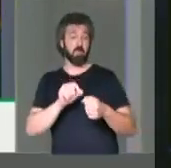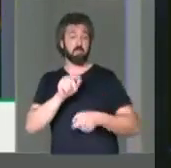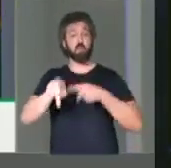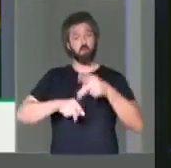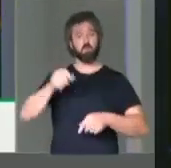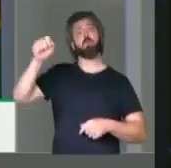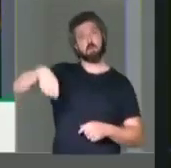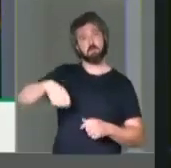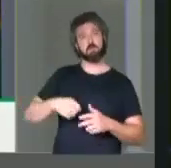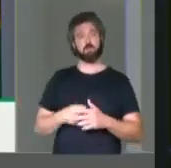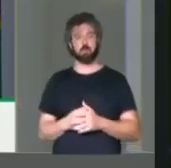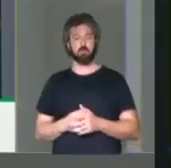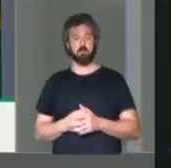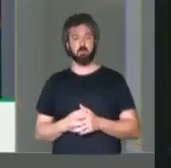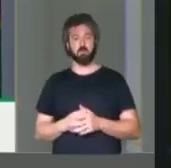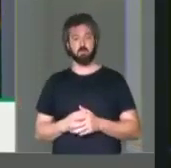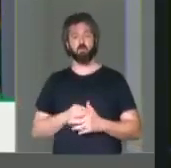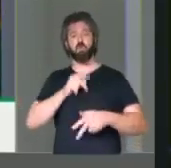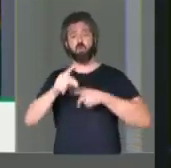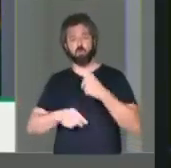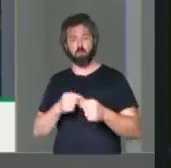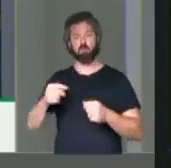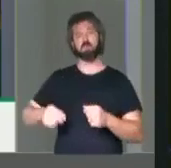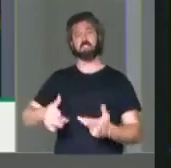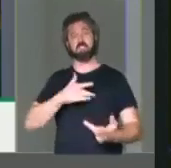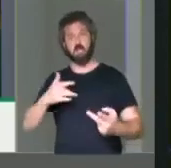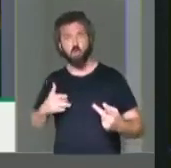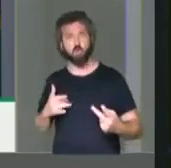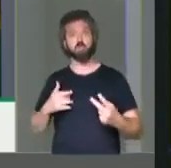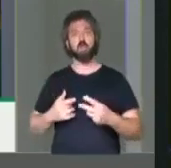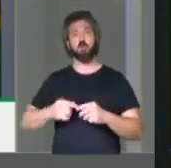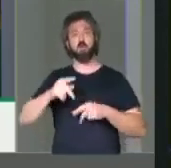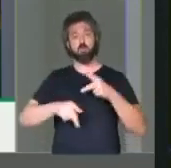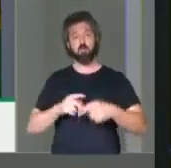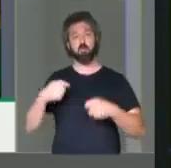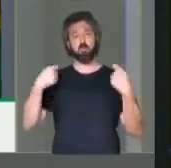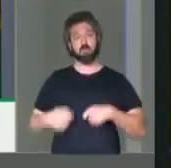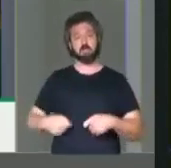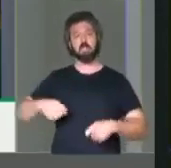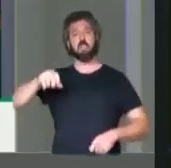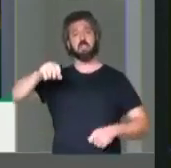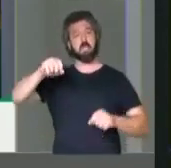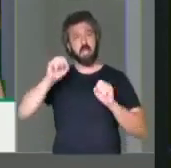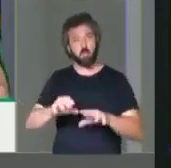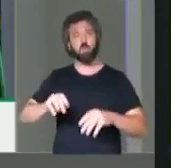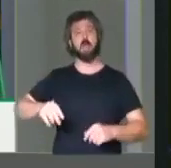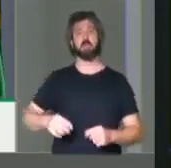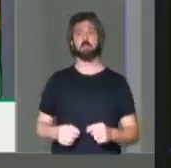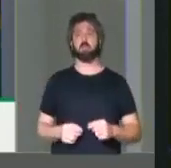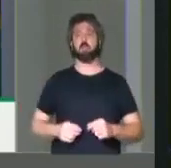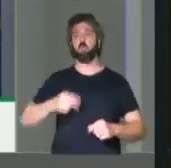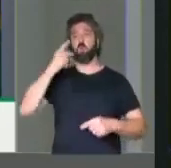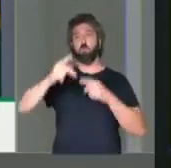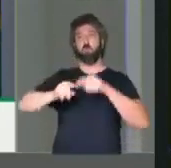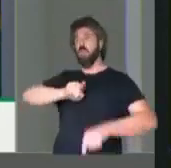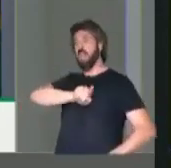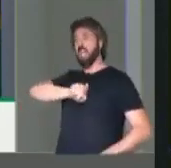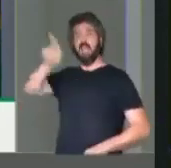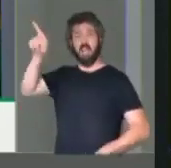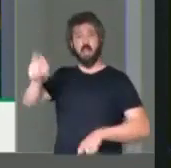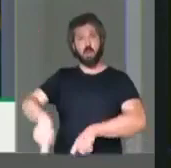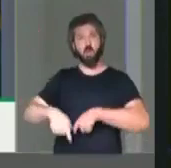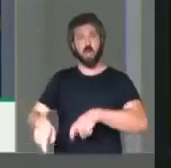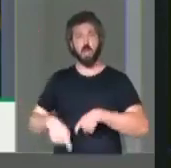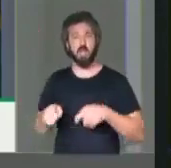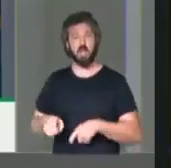para a população. Para a população que precisa de saúde, para a população que precisa de educação, para a população lá do campo,